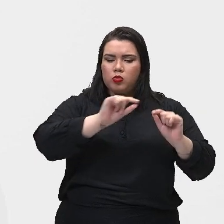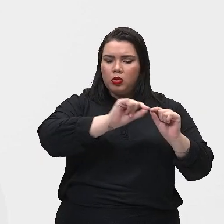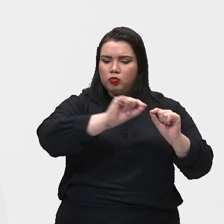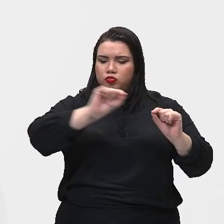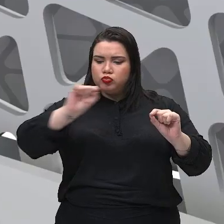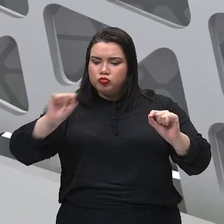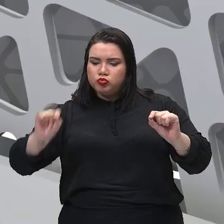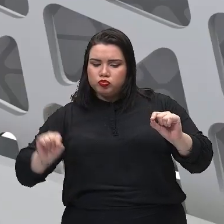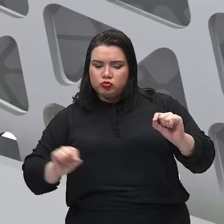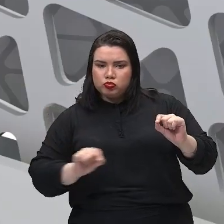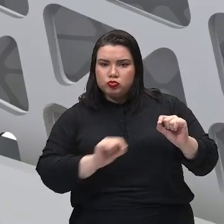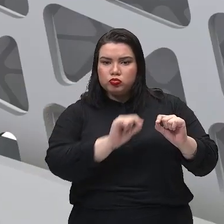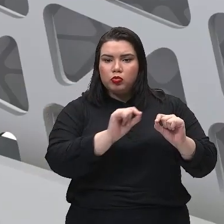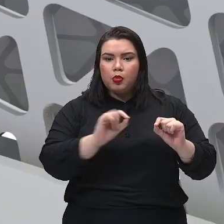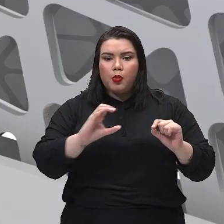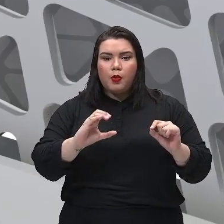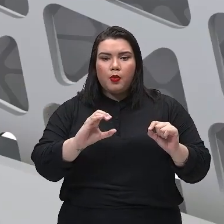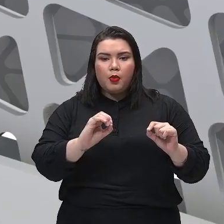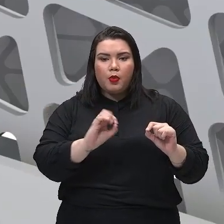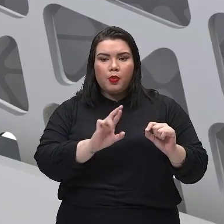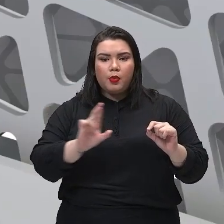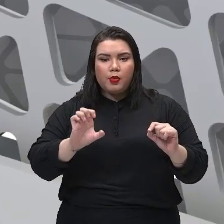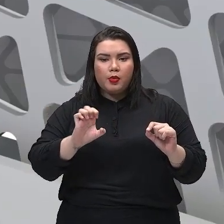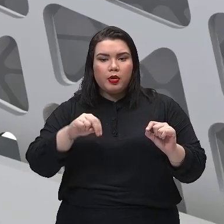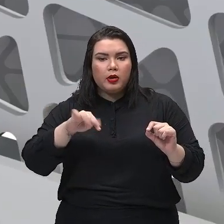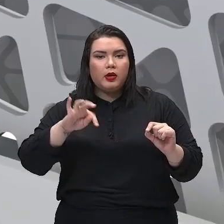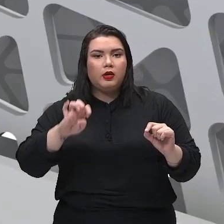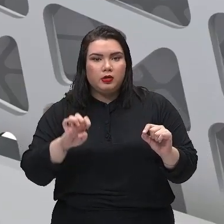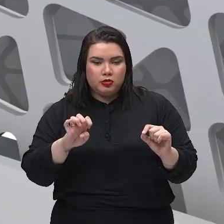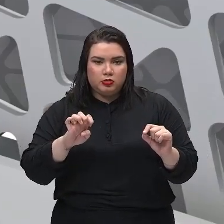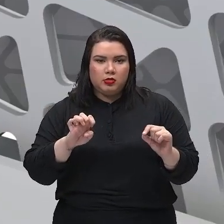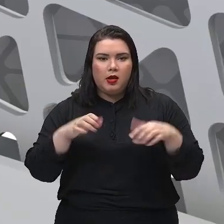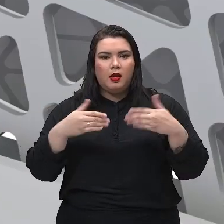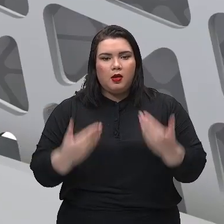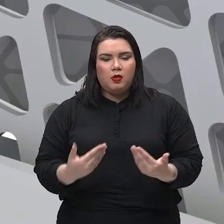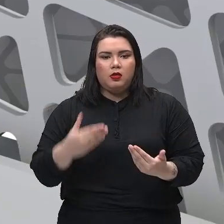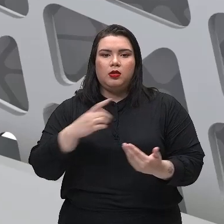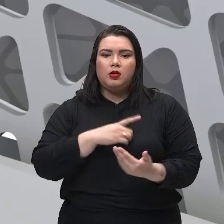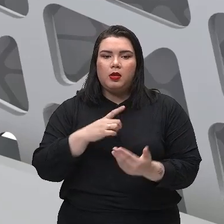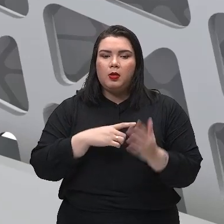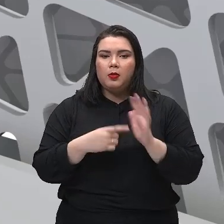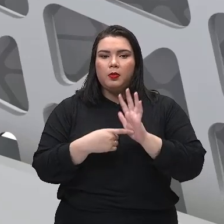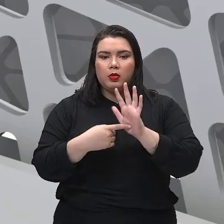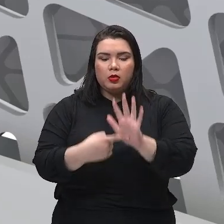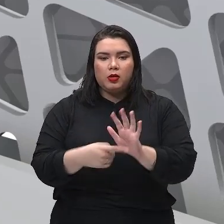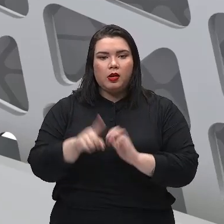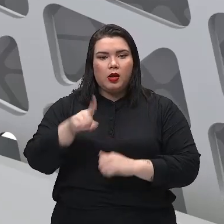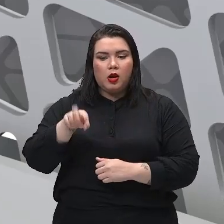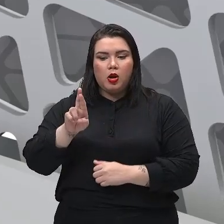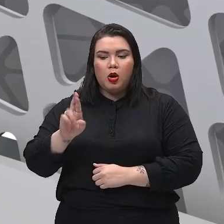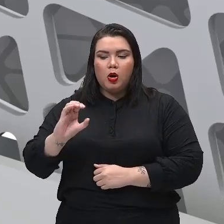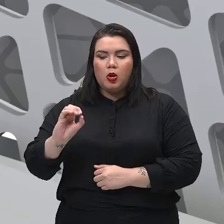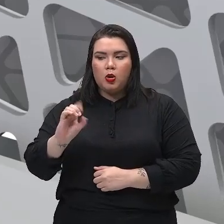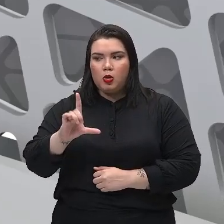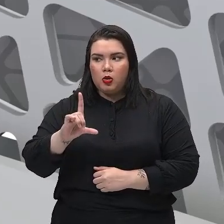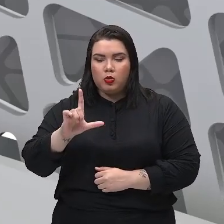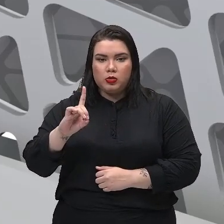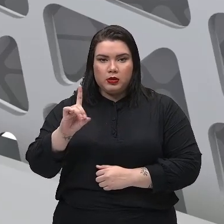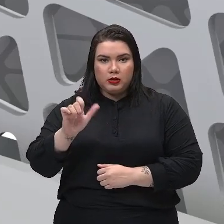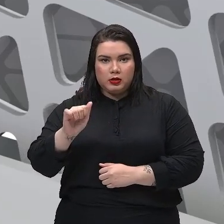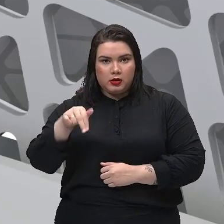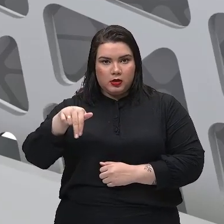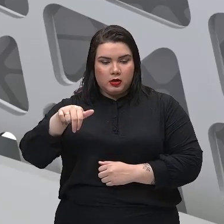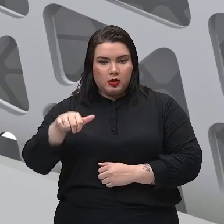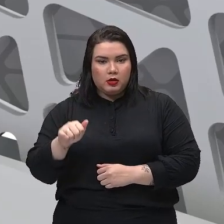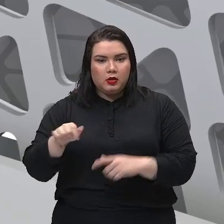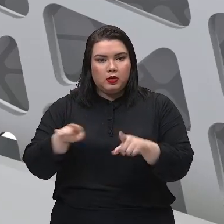E aí, participando desse processo, é que nós temos ali as roldanas e polias que